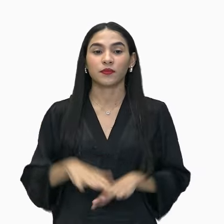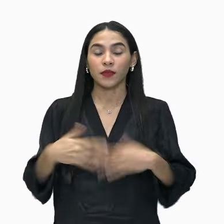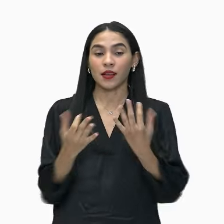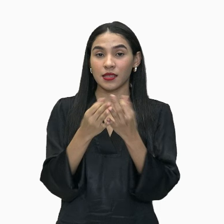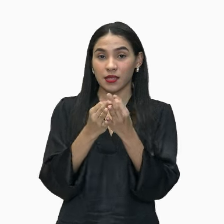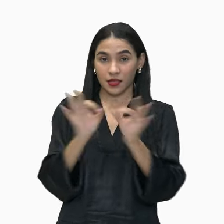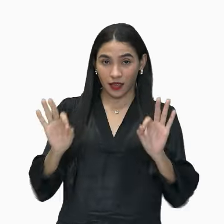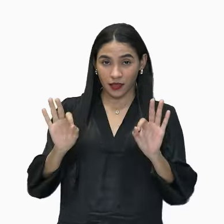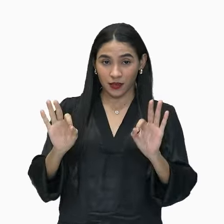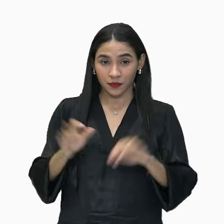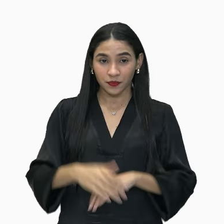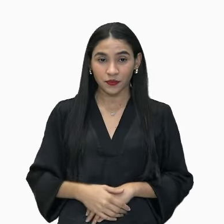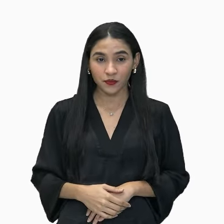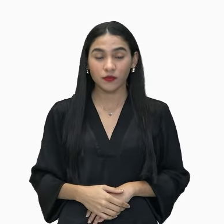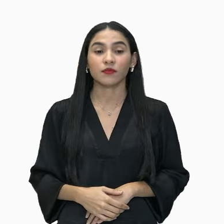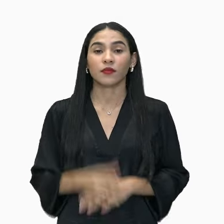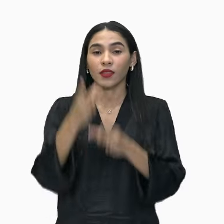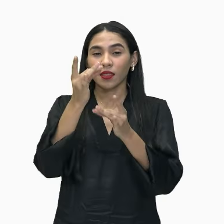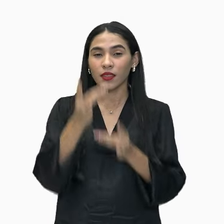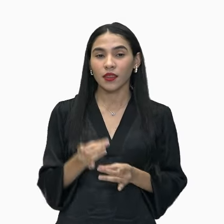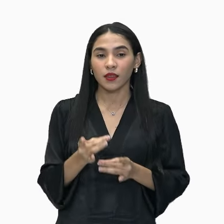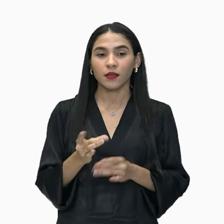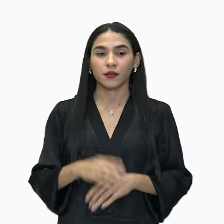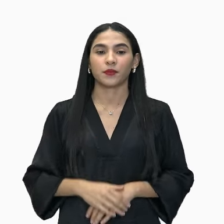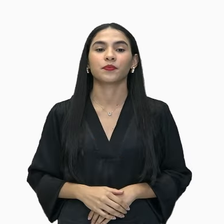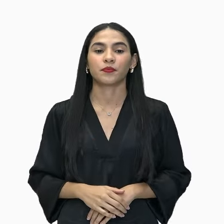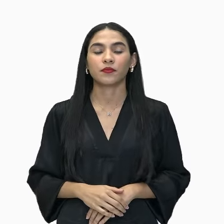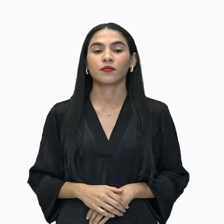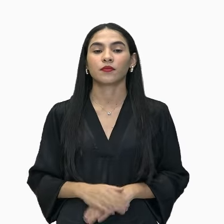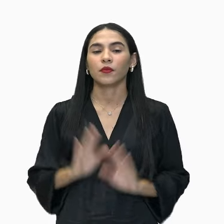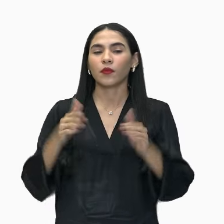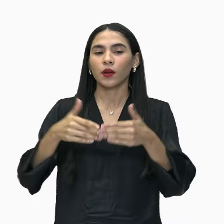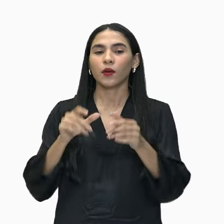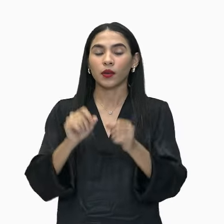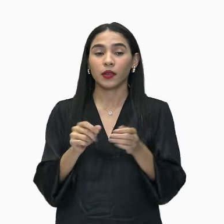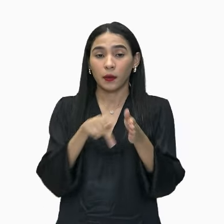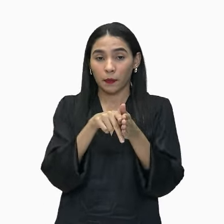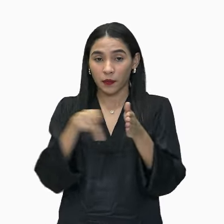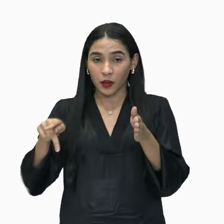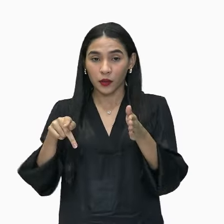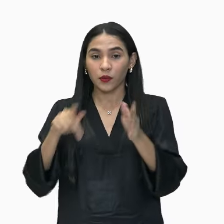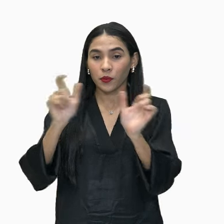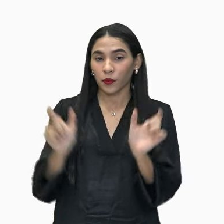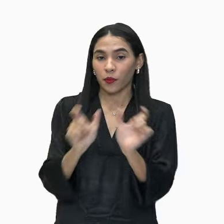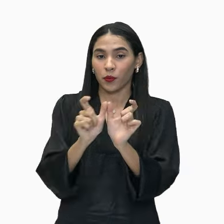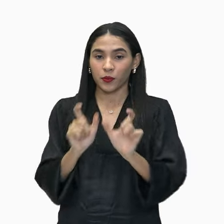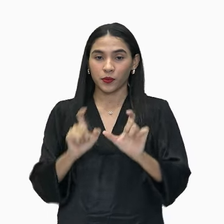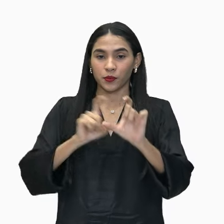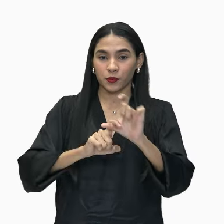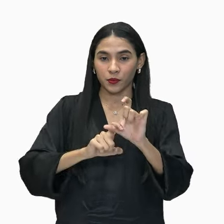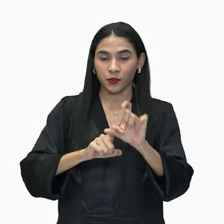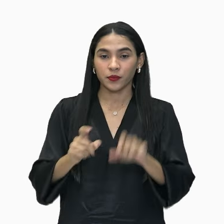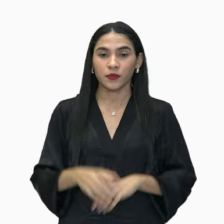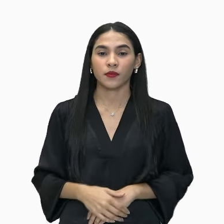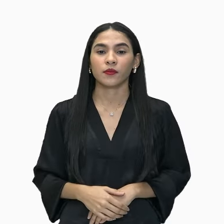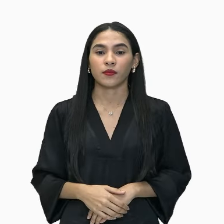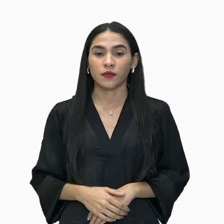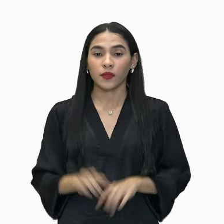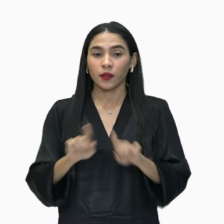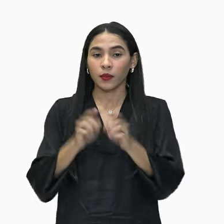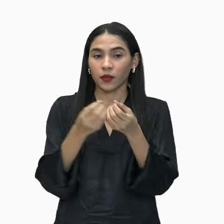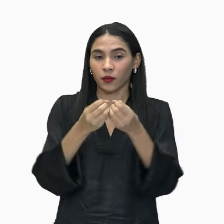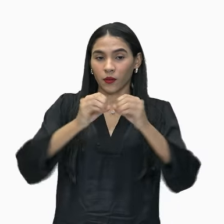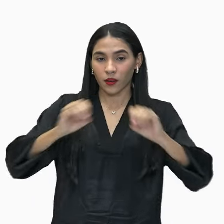sintaxe. E vamos, com o detalhamento deste objeto, trabalhar com o período composto por subordinação, as